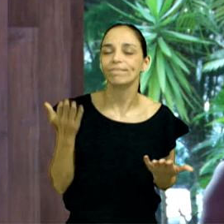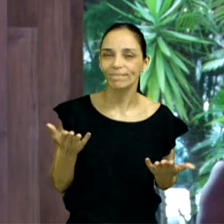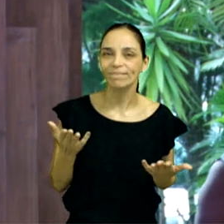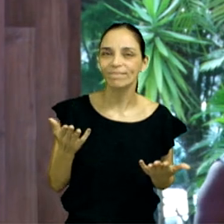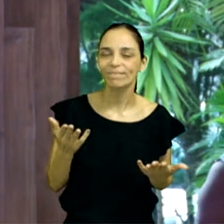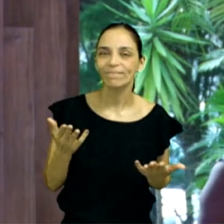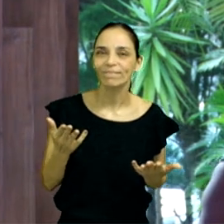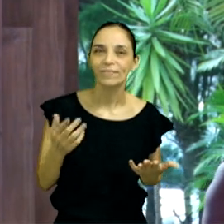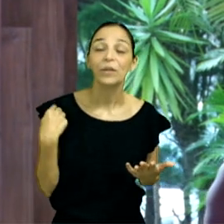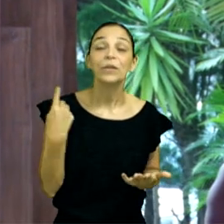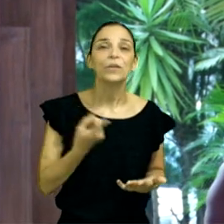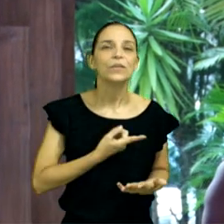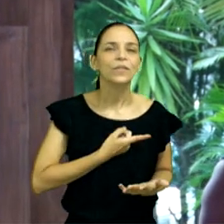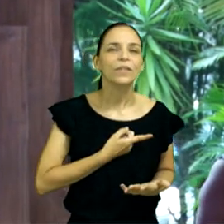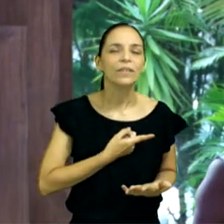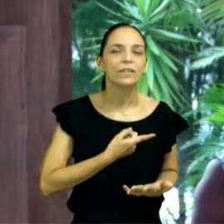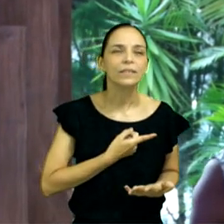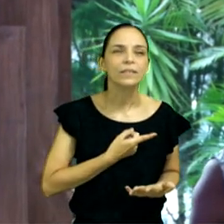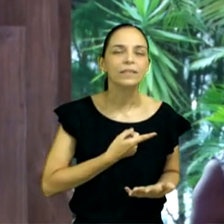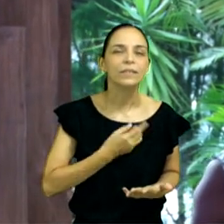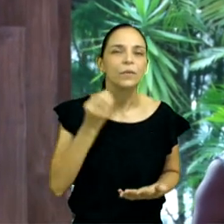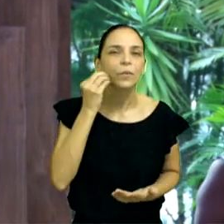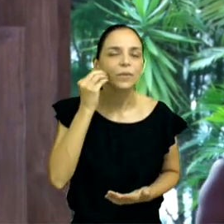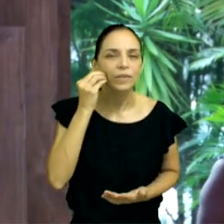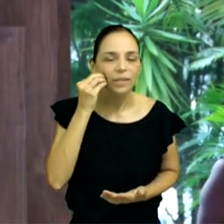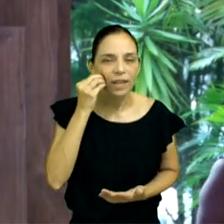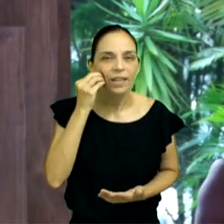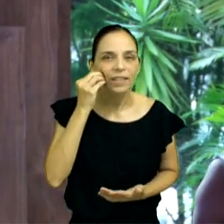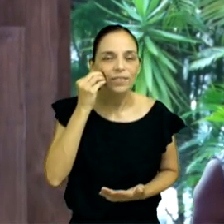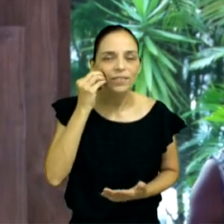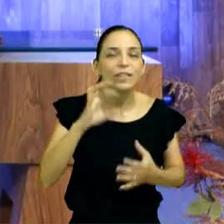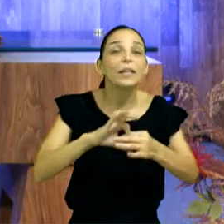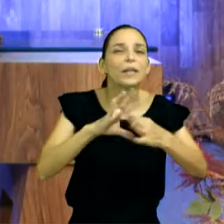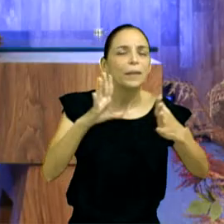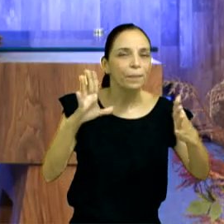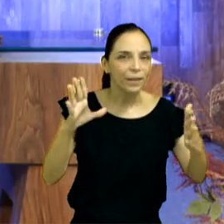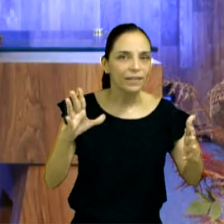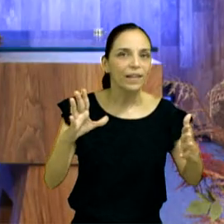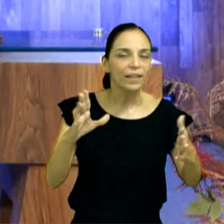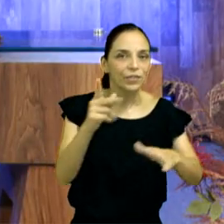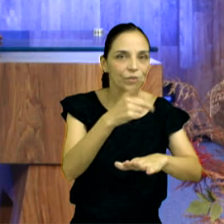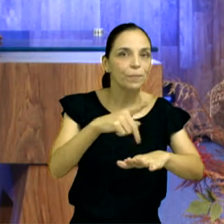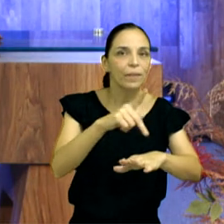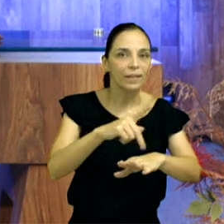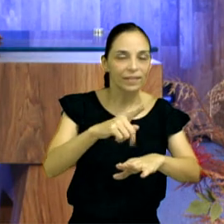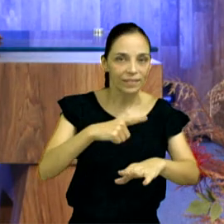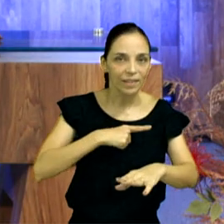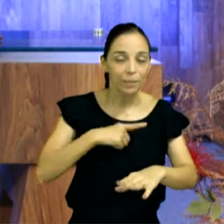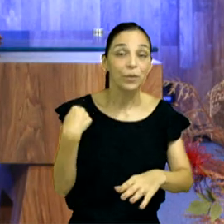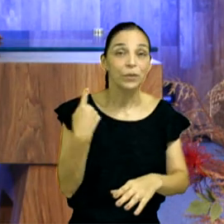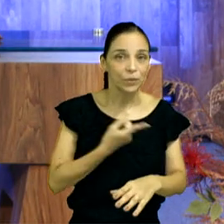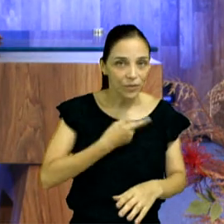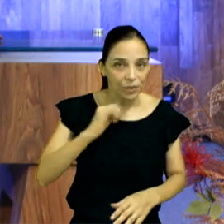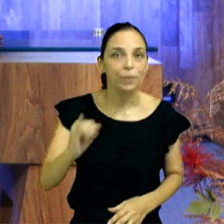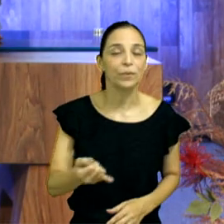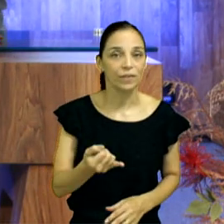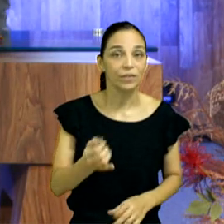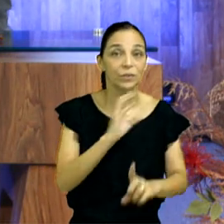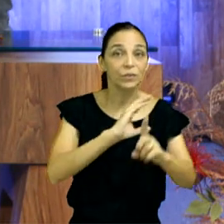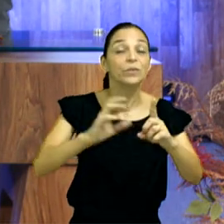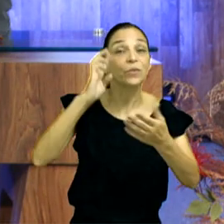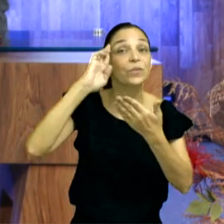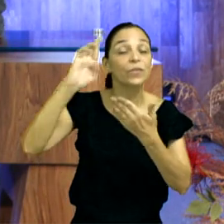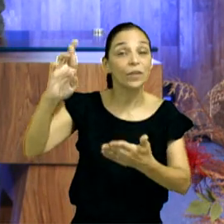como estamos aproveitando esse privilégio, essa liberdade que nós temos no nosso país de cultuar o Senhor,